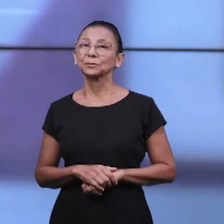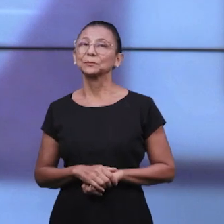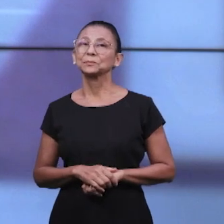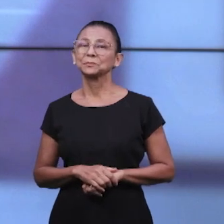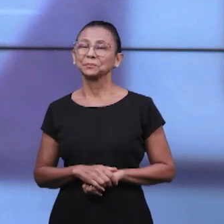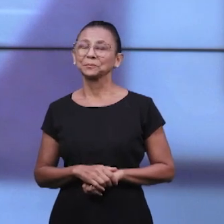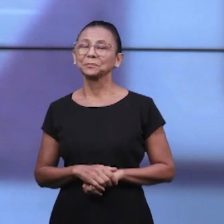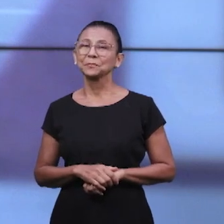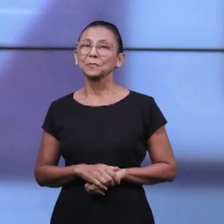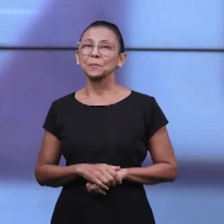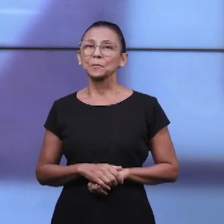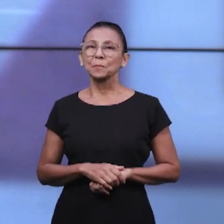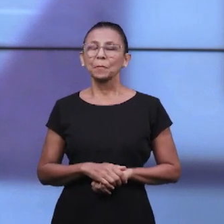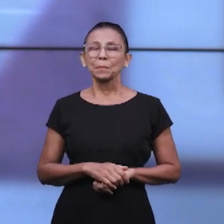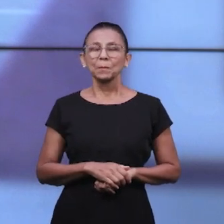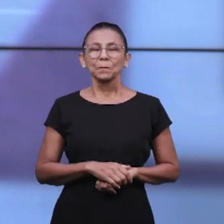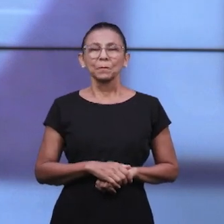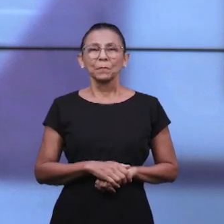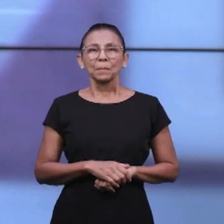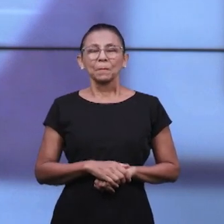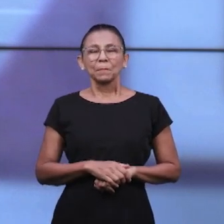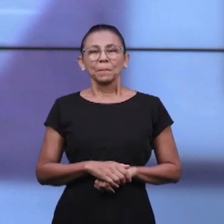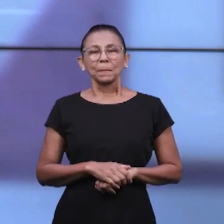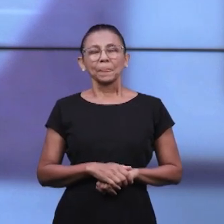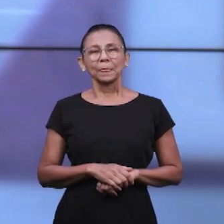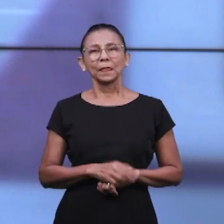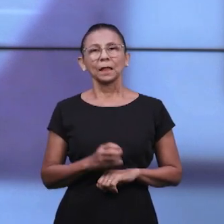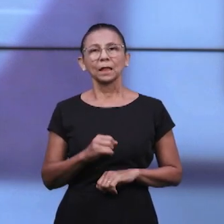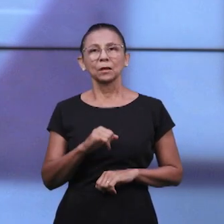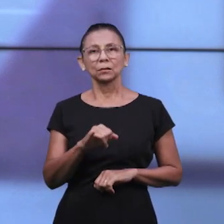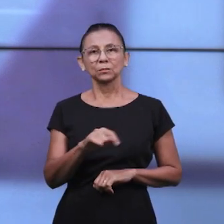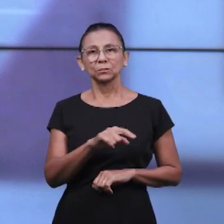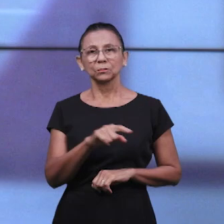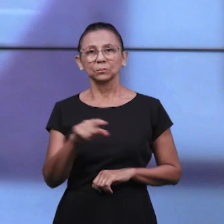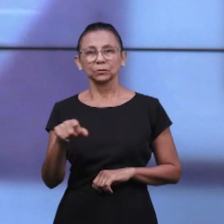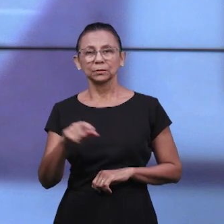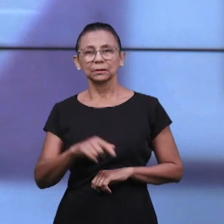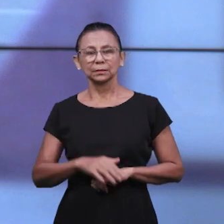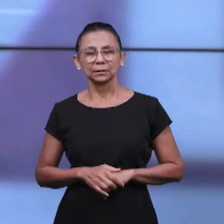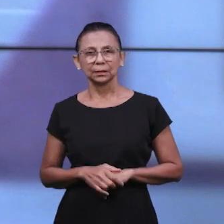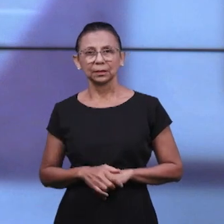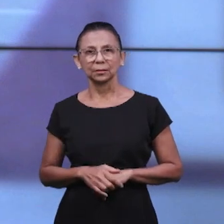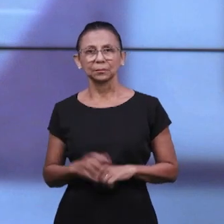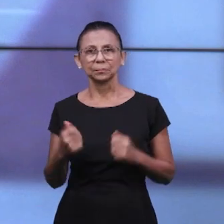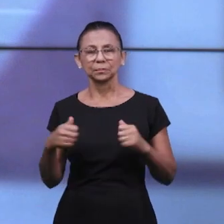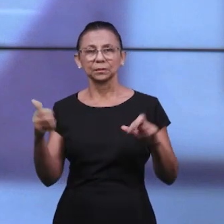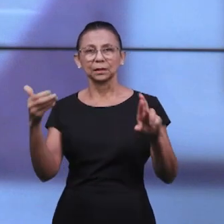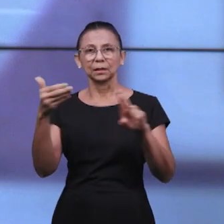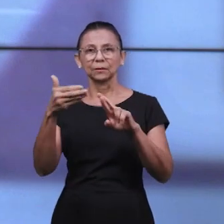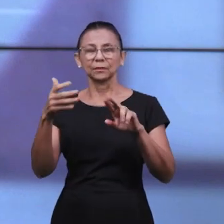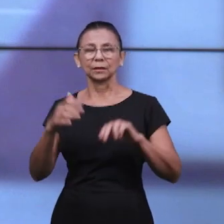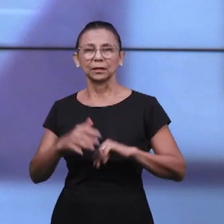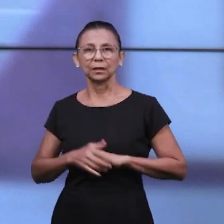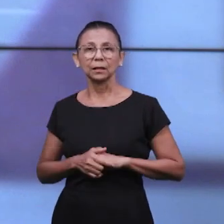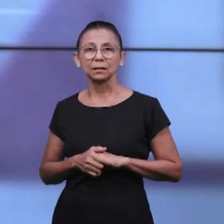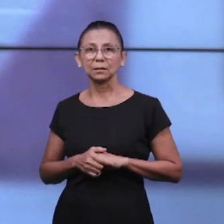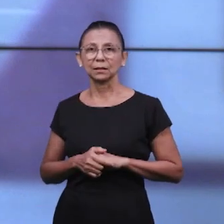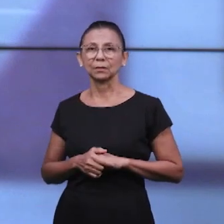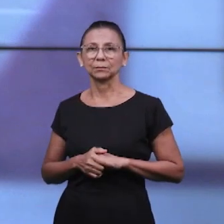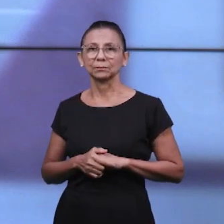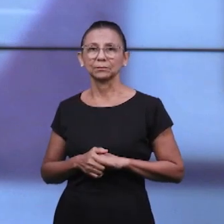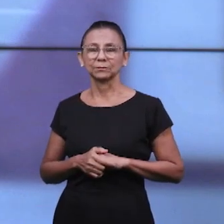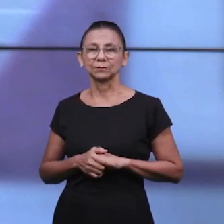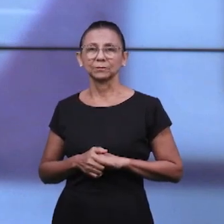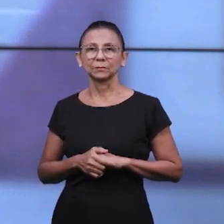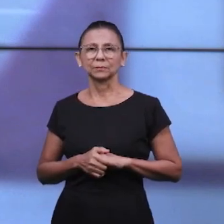Quem tem banquete em casa não precisa se alimentar de qualquer referência no mundo. Na escola,